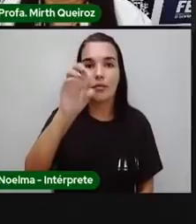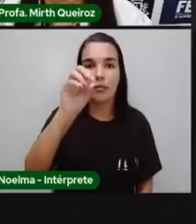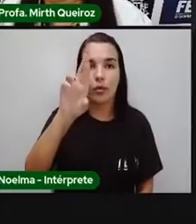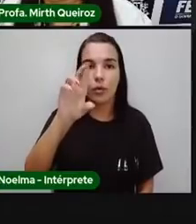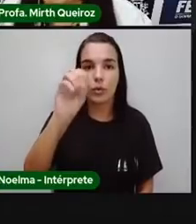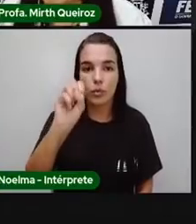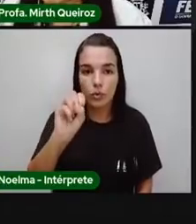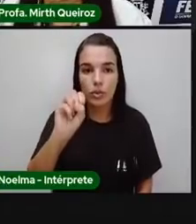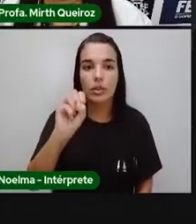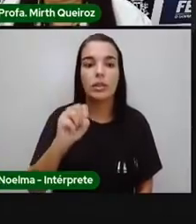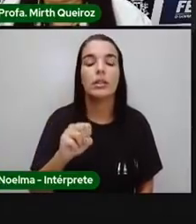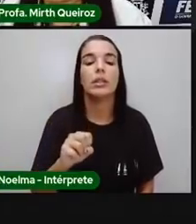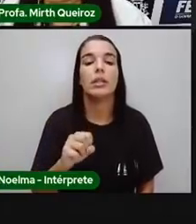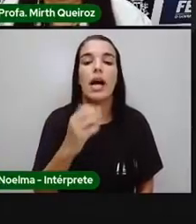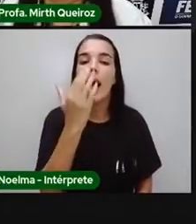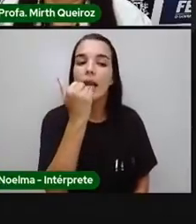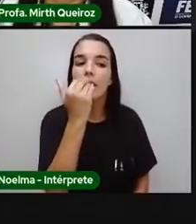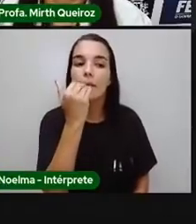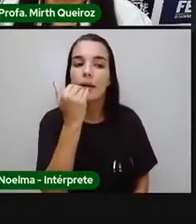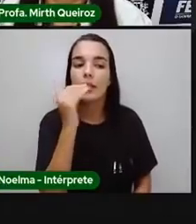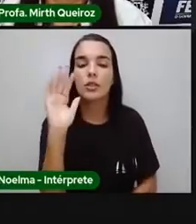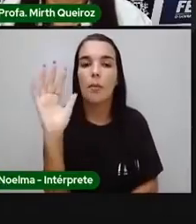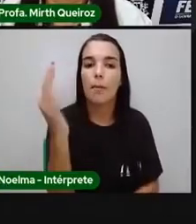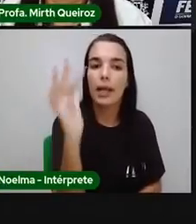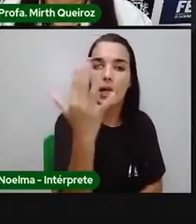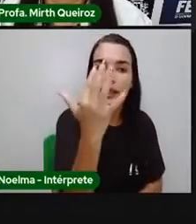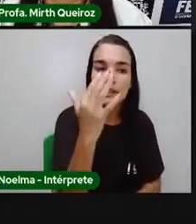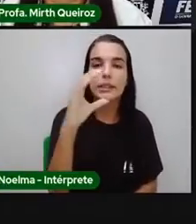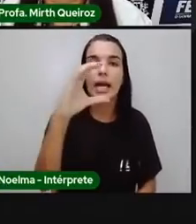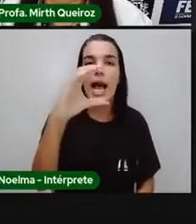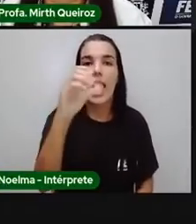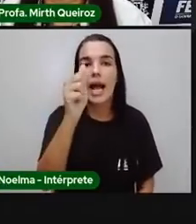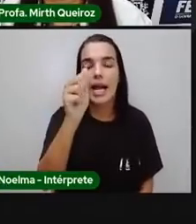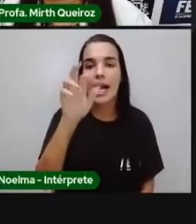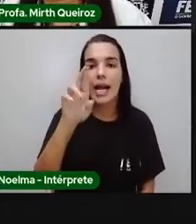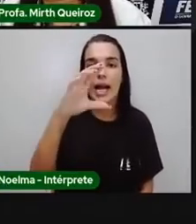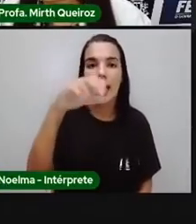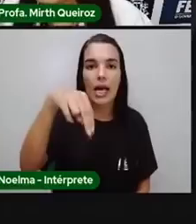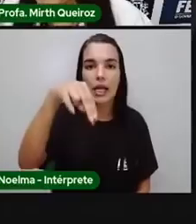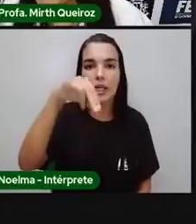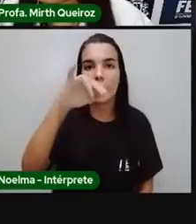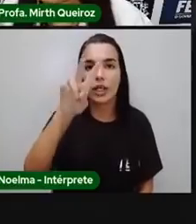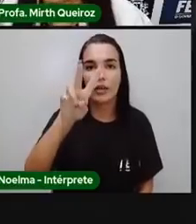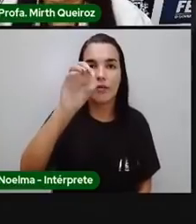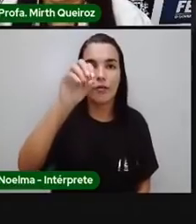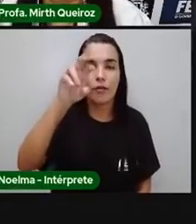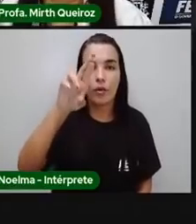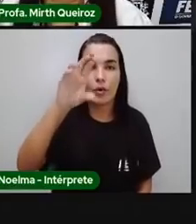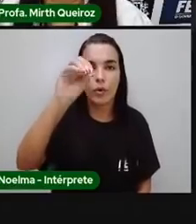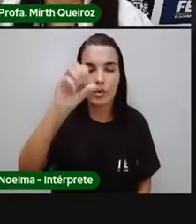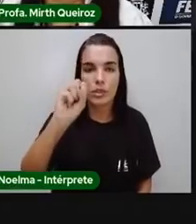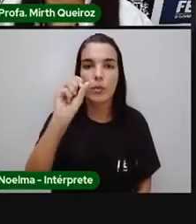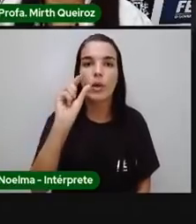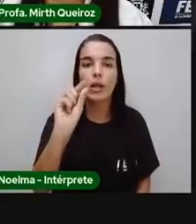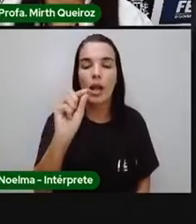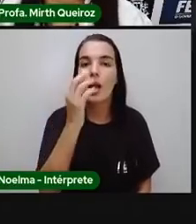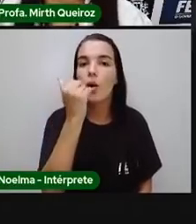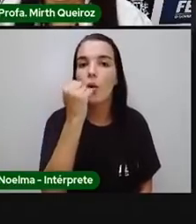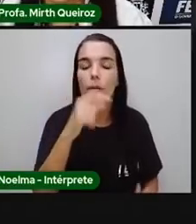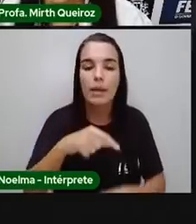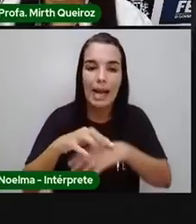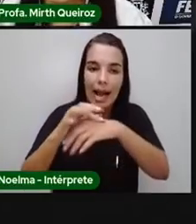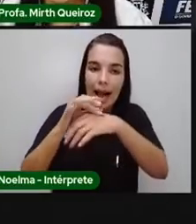alimentam de vegetais, de plantas. Carnívoros, que são aqueles que se alimentam de carne. Ou eles podem ser